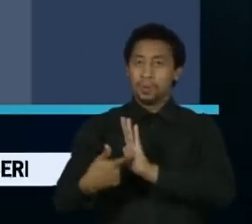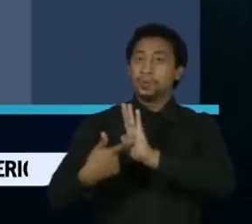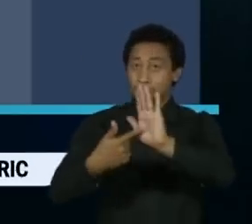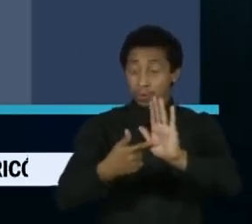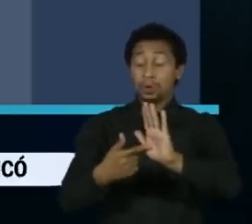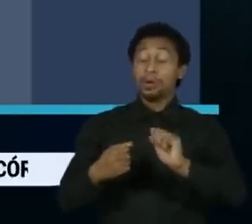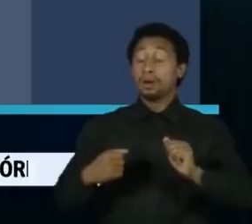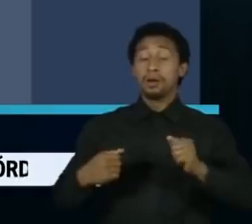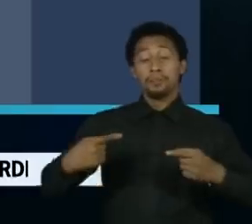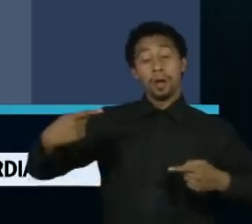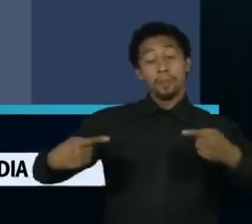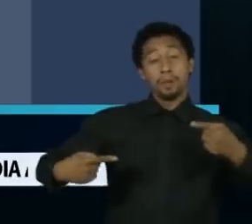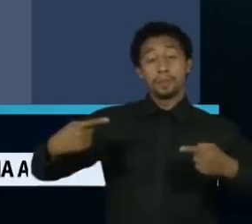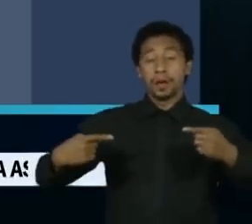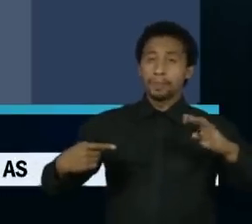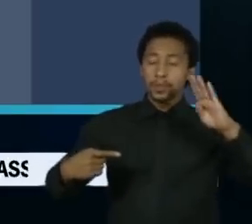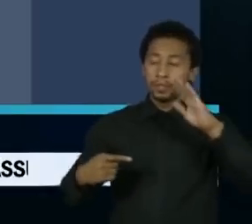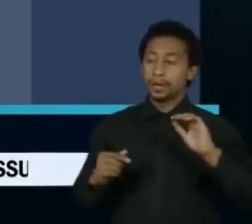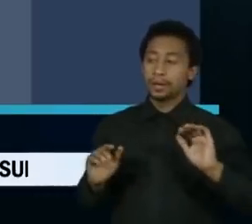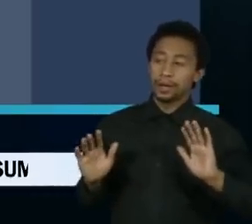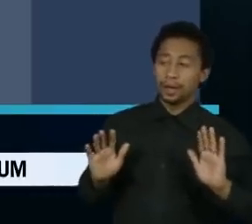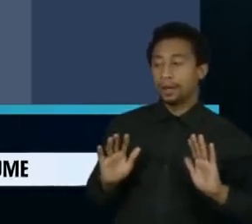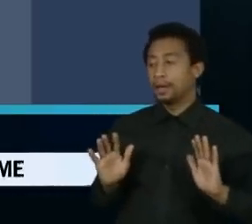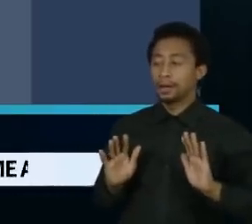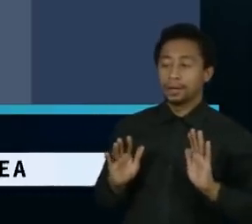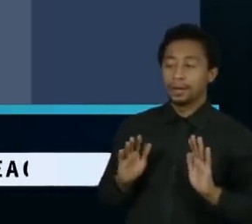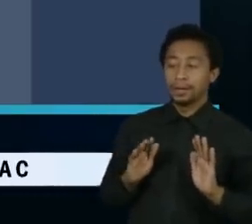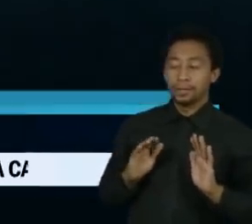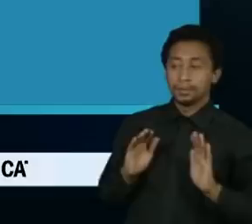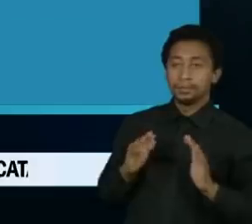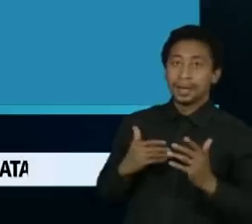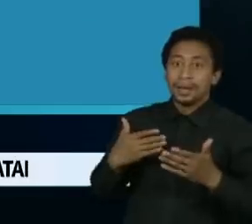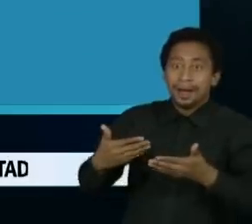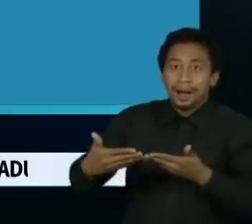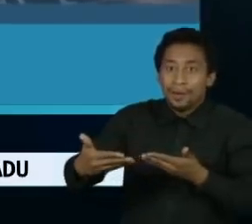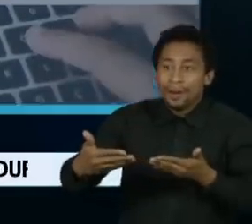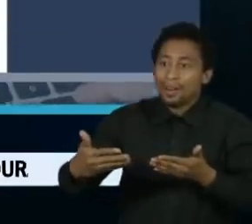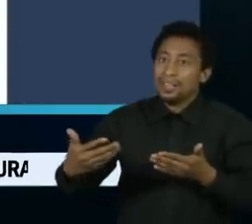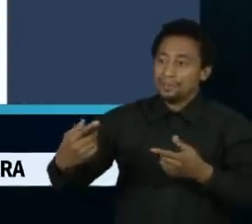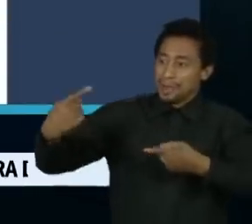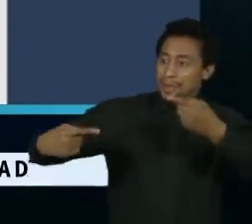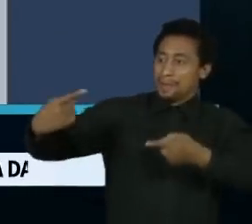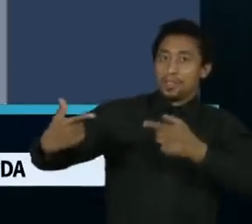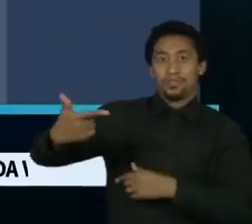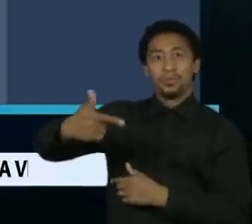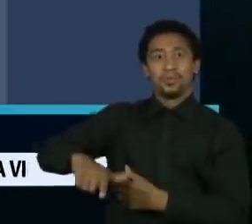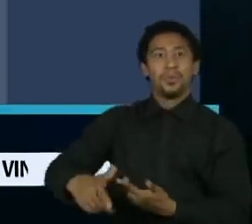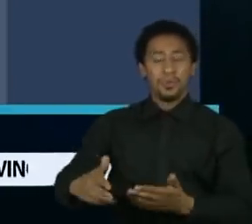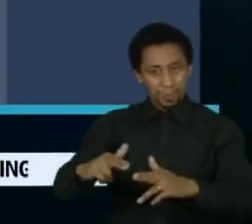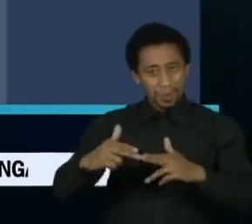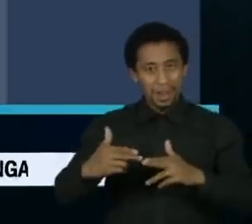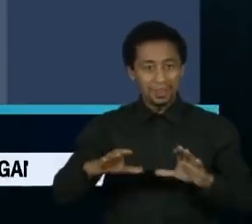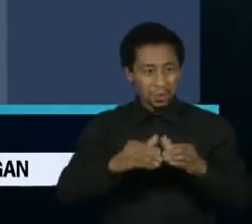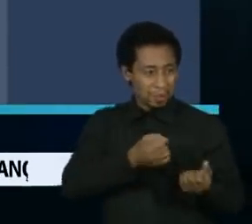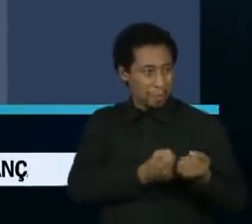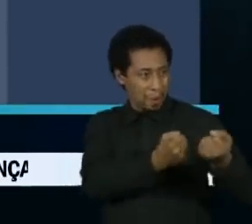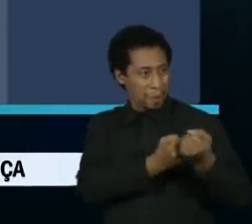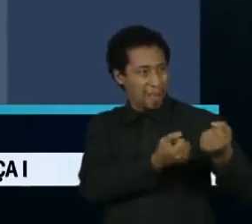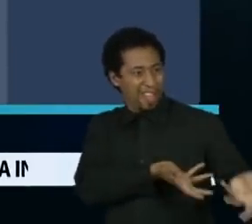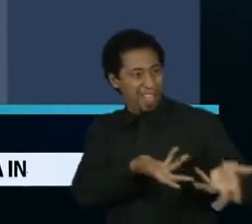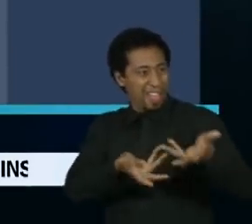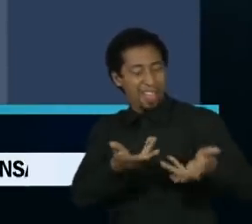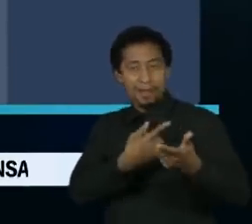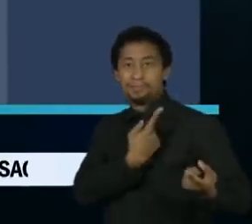incentivou manifestações antidemocráticas de seus seguidores. Já o argentino El Clarín mostrou que Daniel Silveira